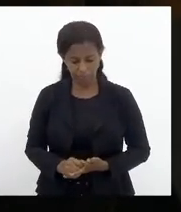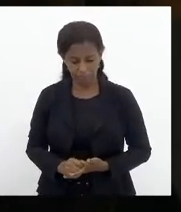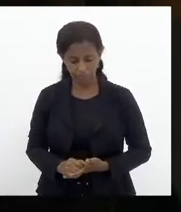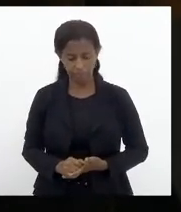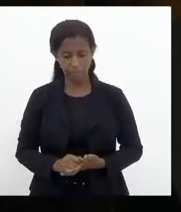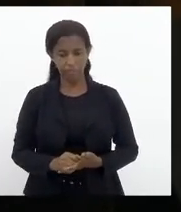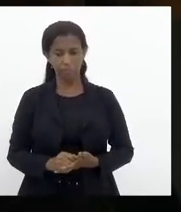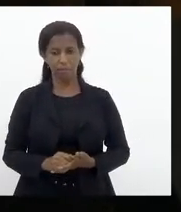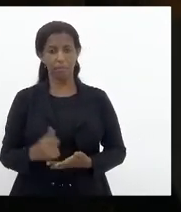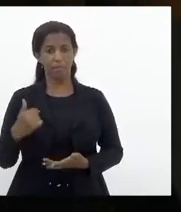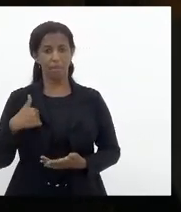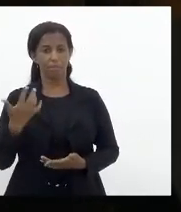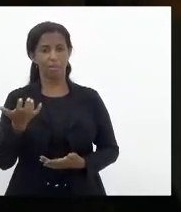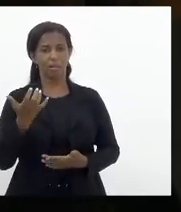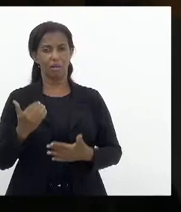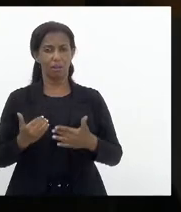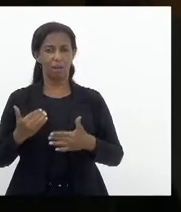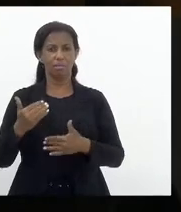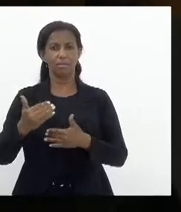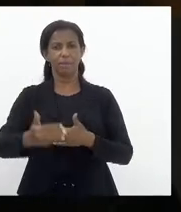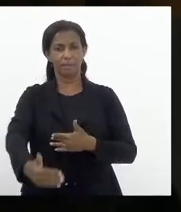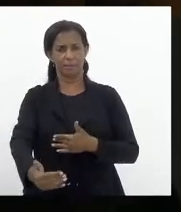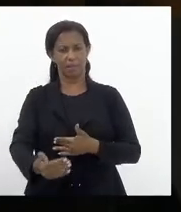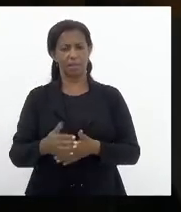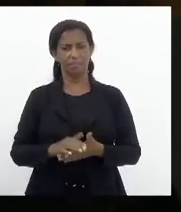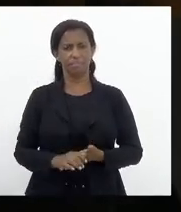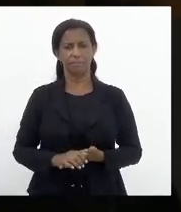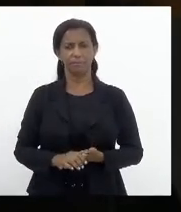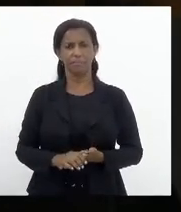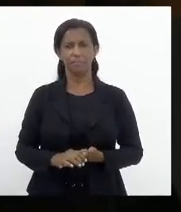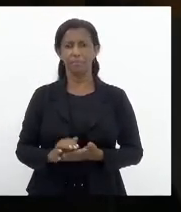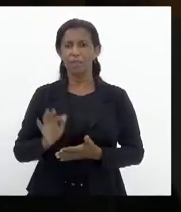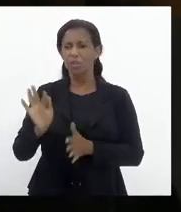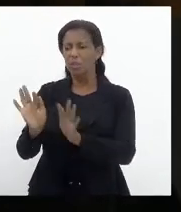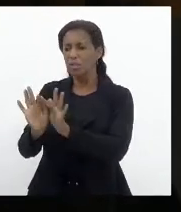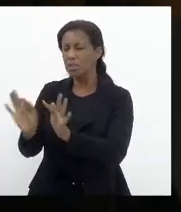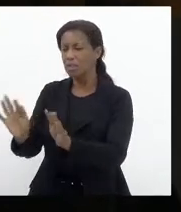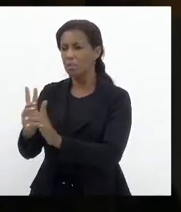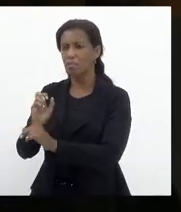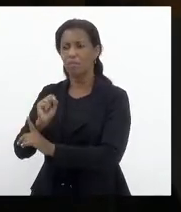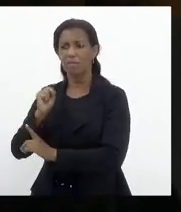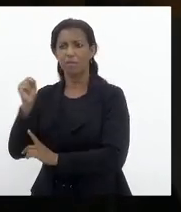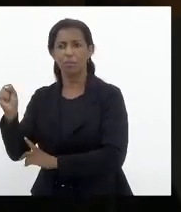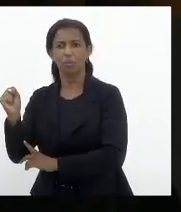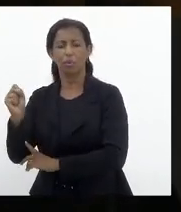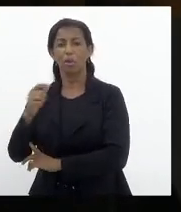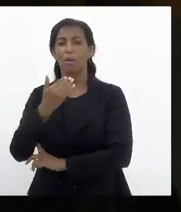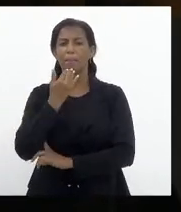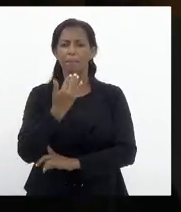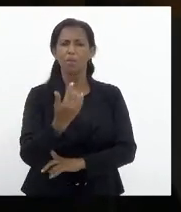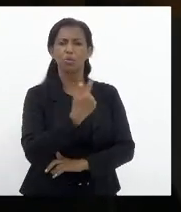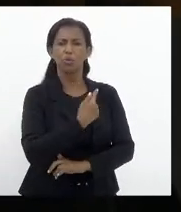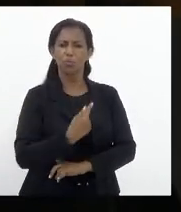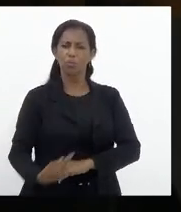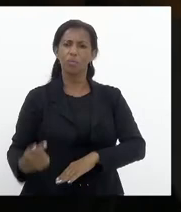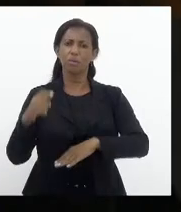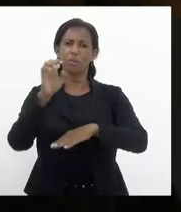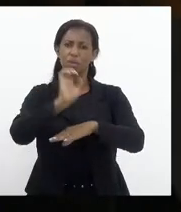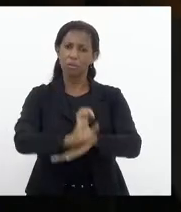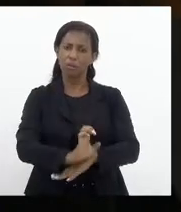gostaria de avançar não só nessa vitória e pedir que o governador do Estado